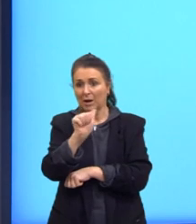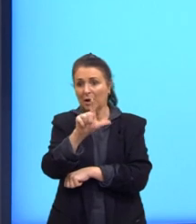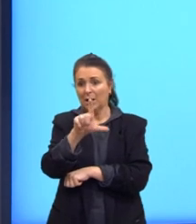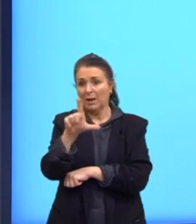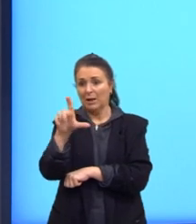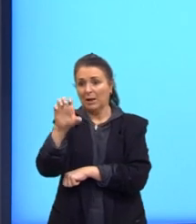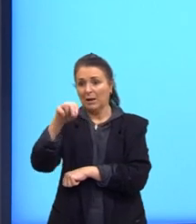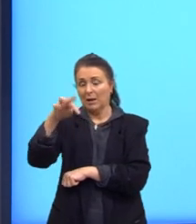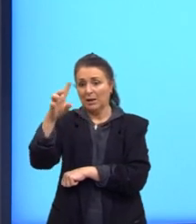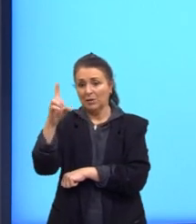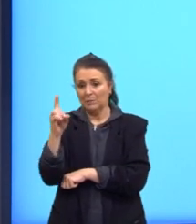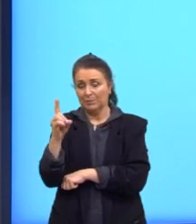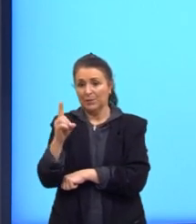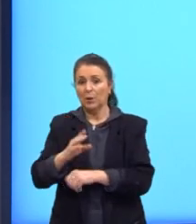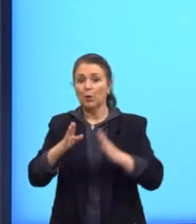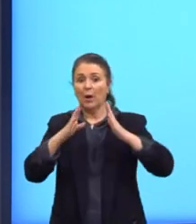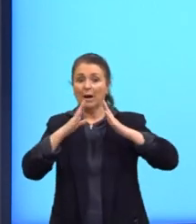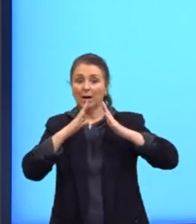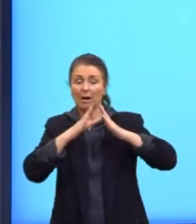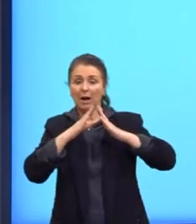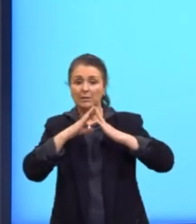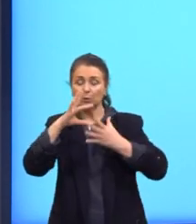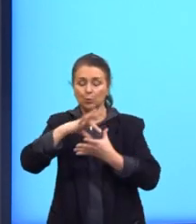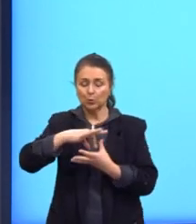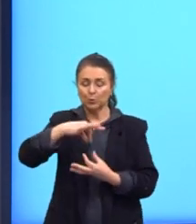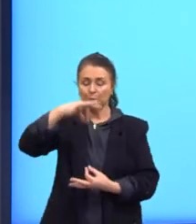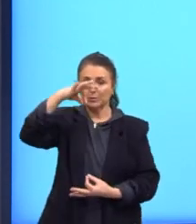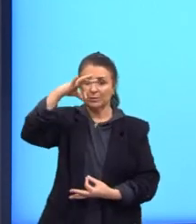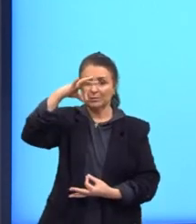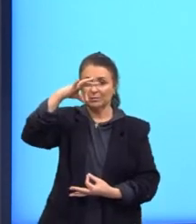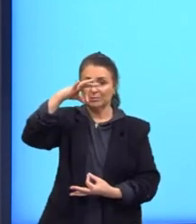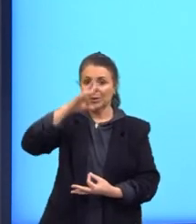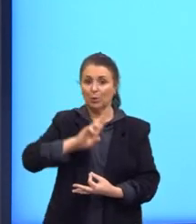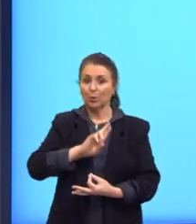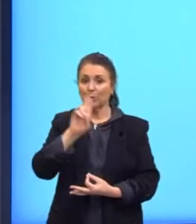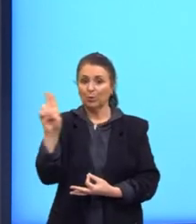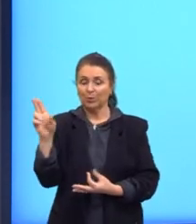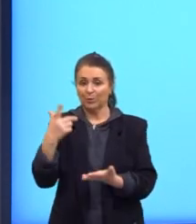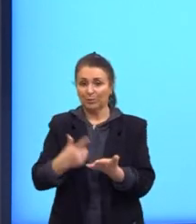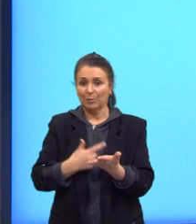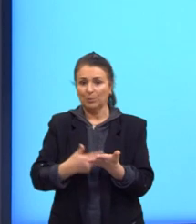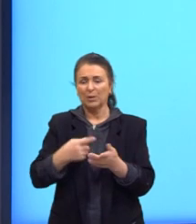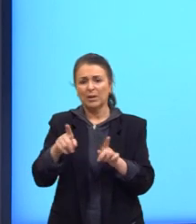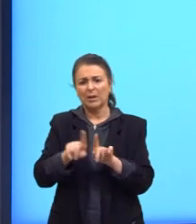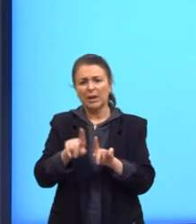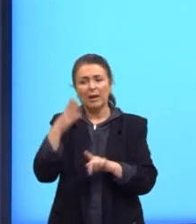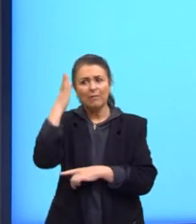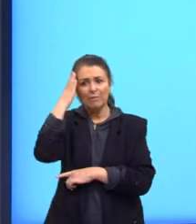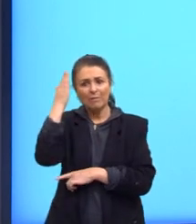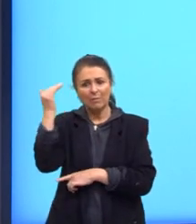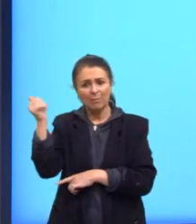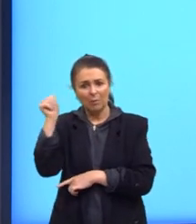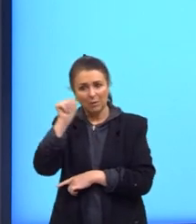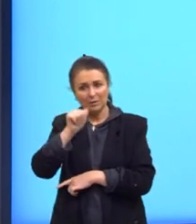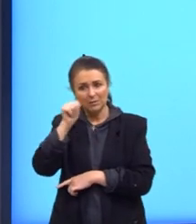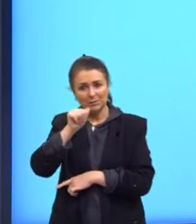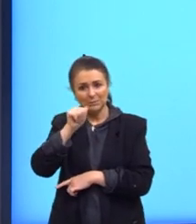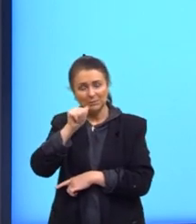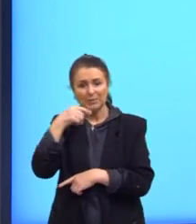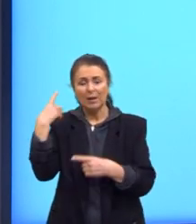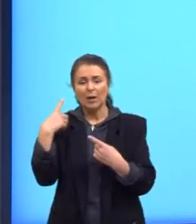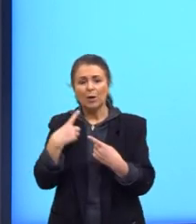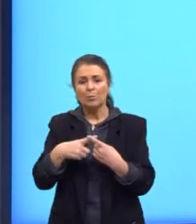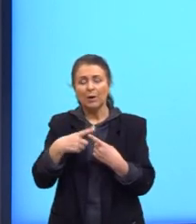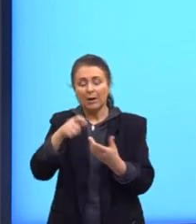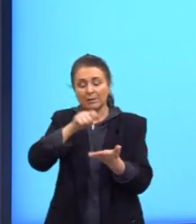A Casa dos Espíritos. E eu trouxe essa indicação por quê? A Isabel Allende é famosa, ela é conhecida como